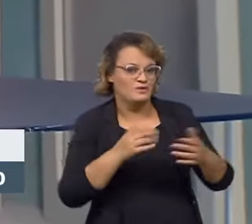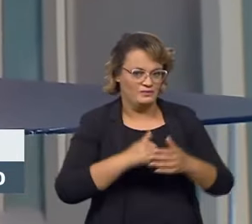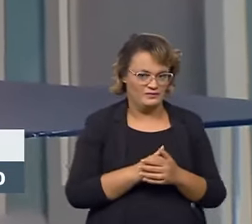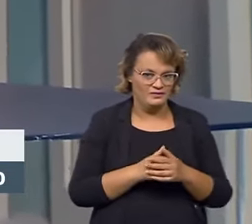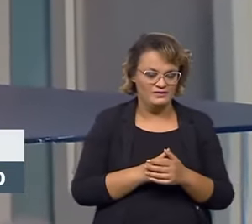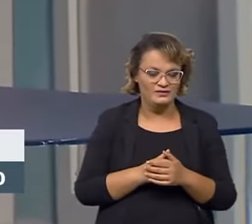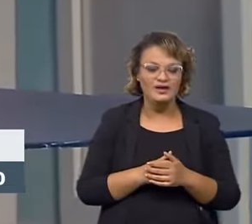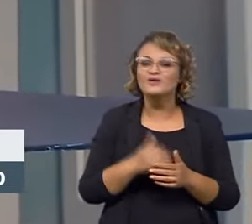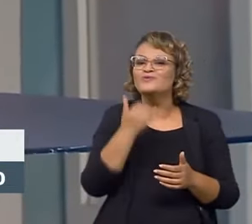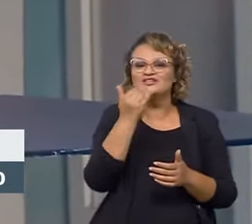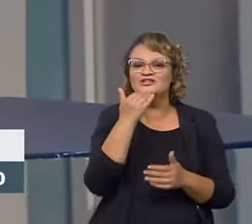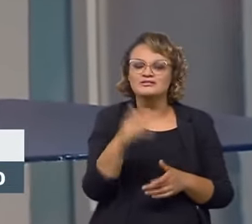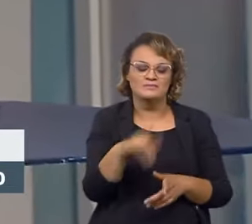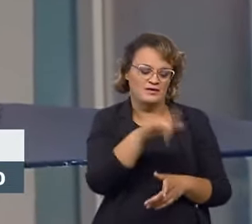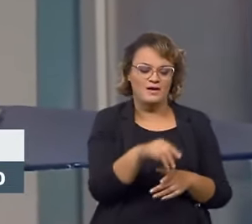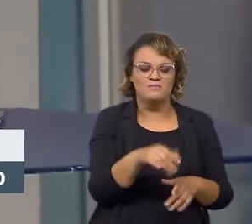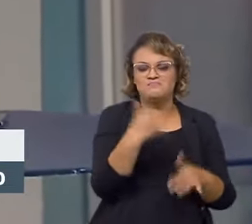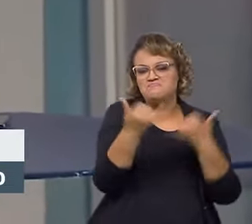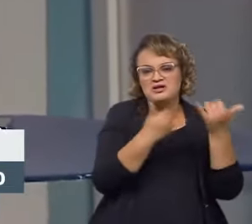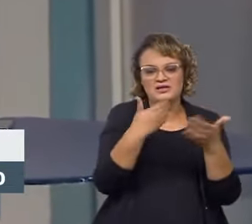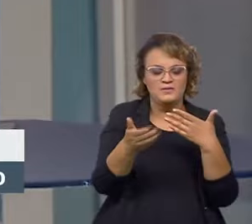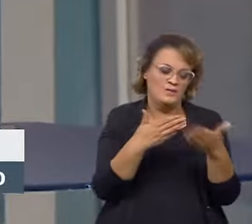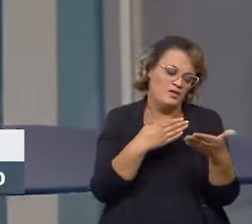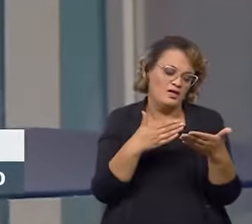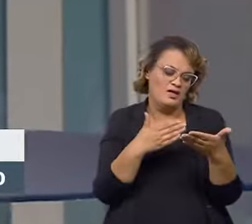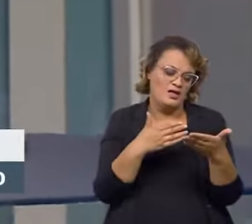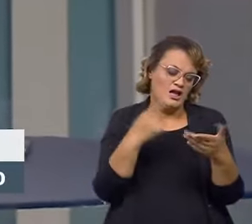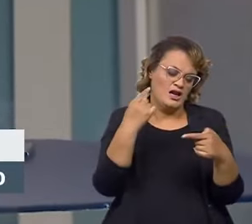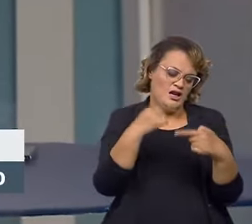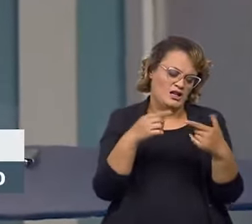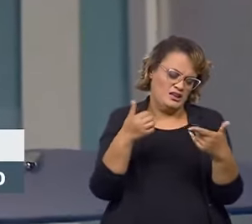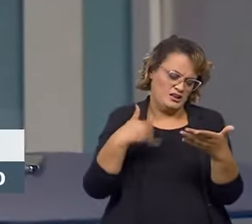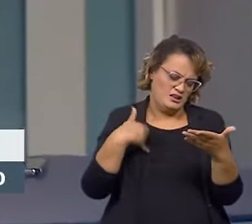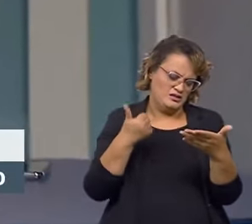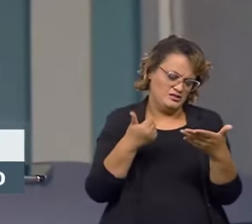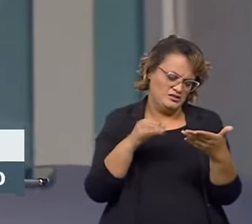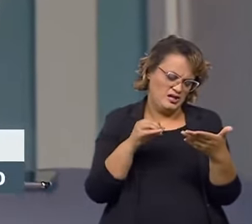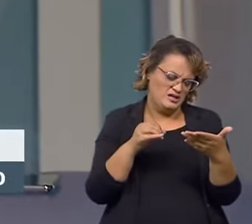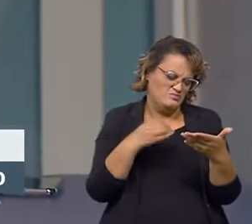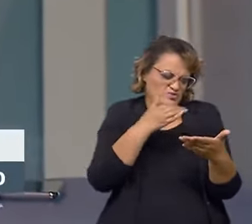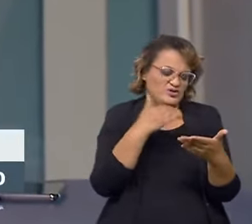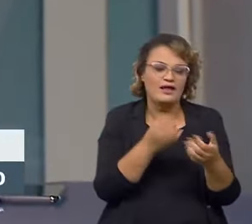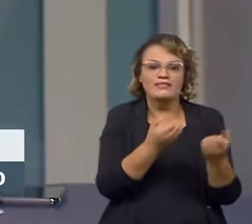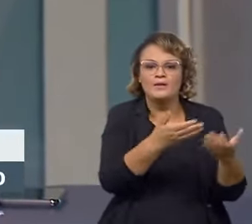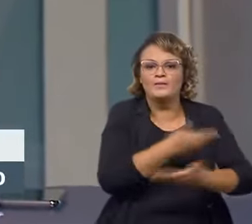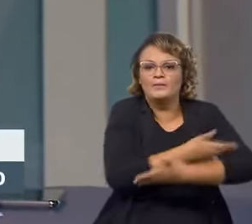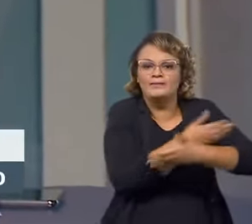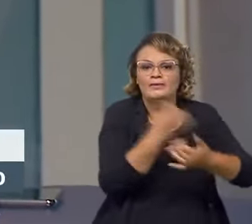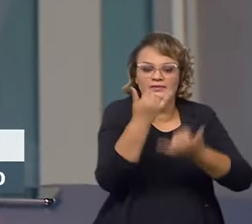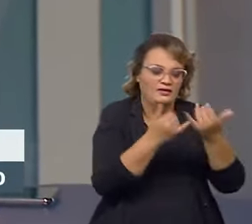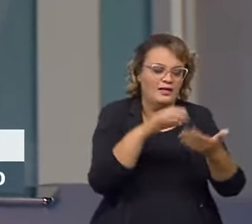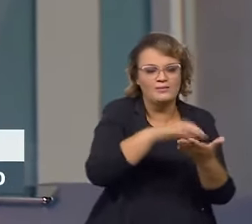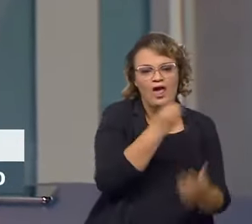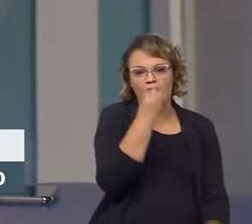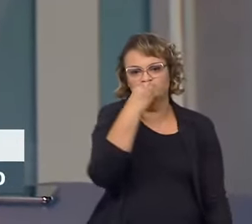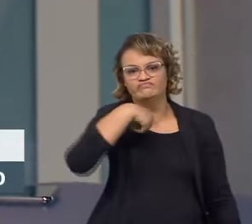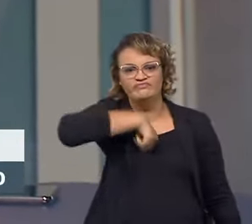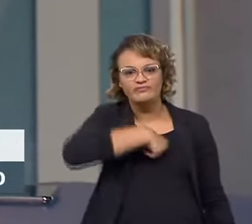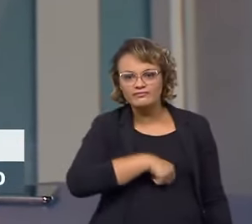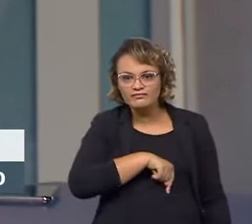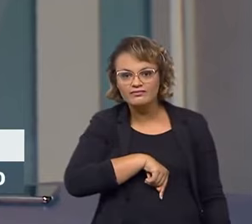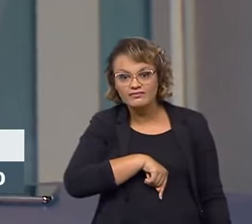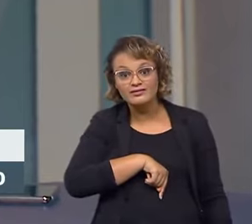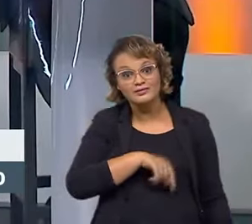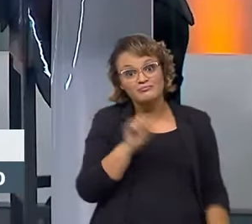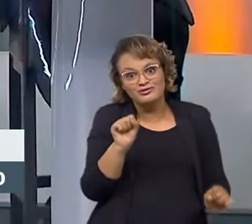adianta você pegar um brinquedo que não é recomendado para menores de 10 anos e dar para um bebê brincar. E não tem certificação no mundo